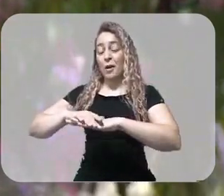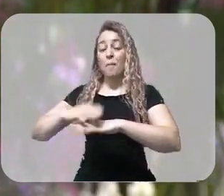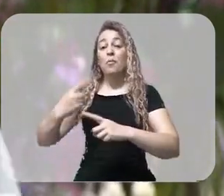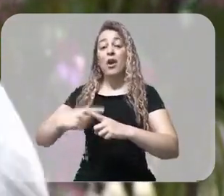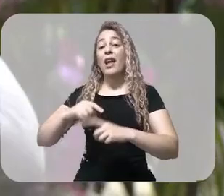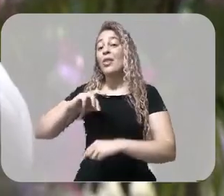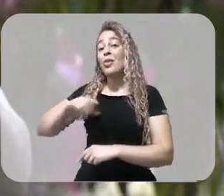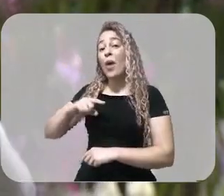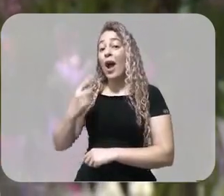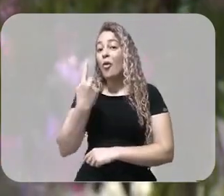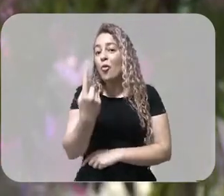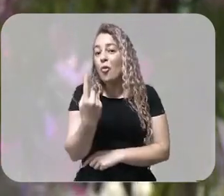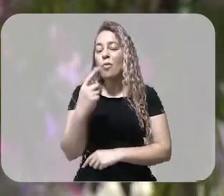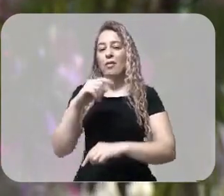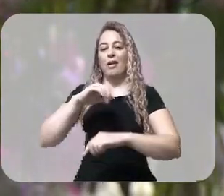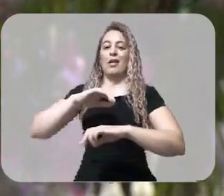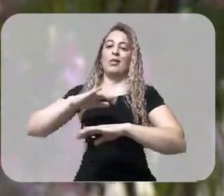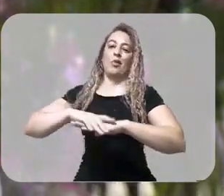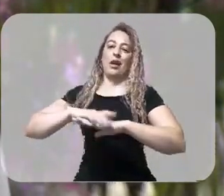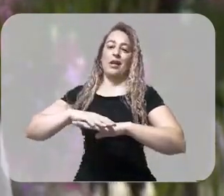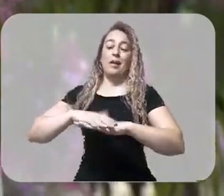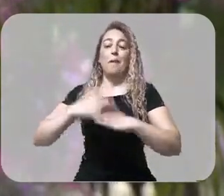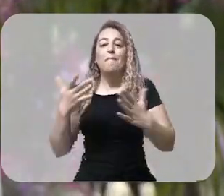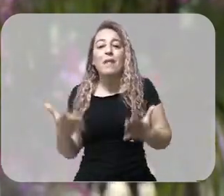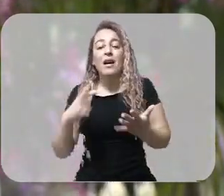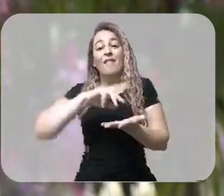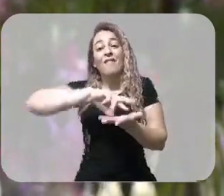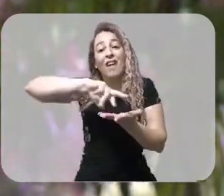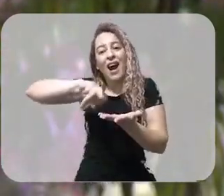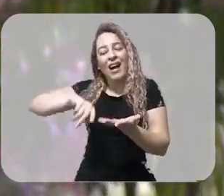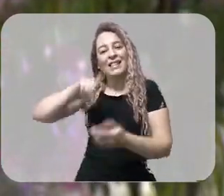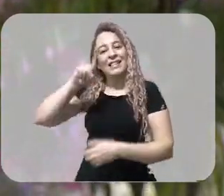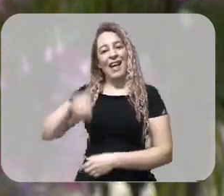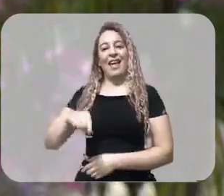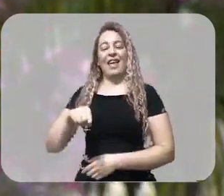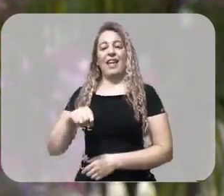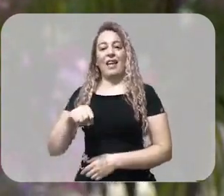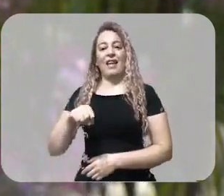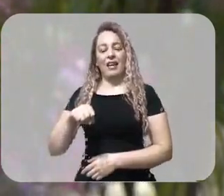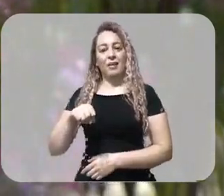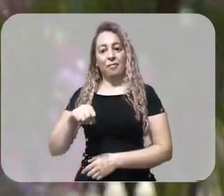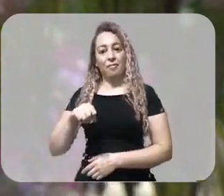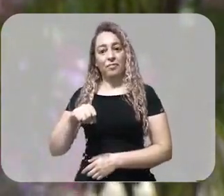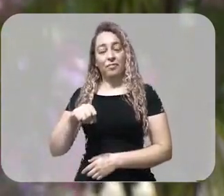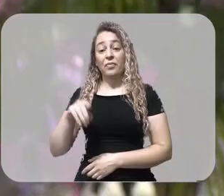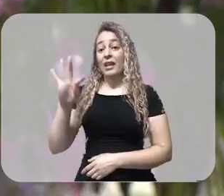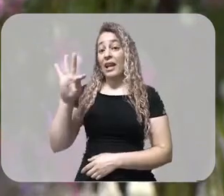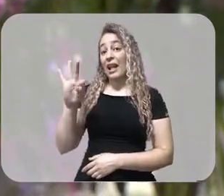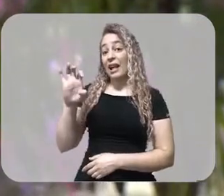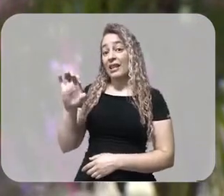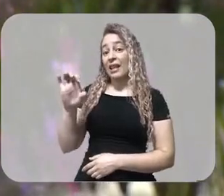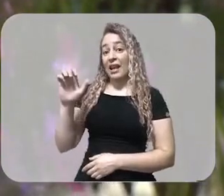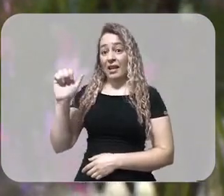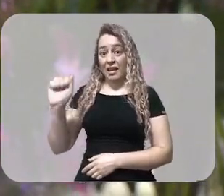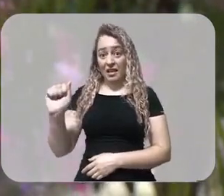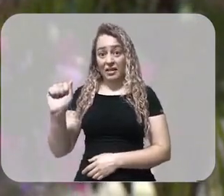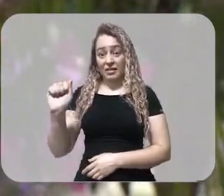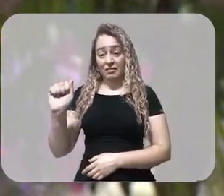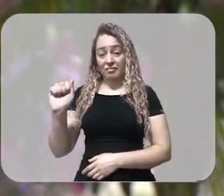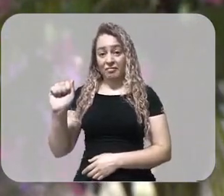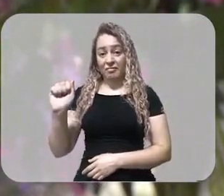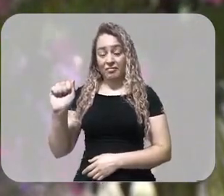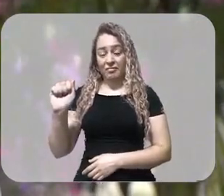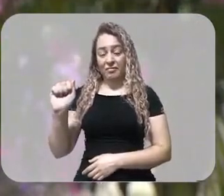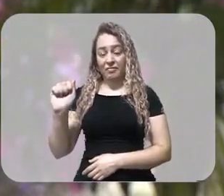uma, mas é um conjunto de doenças. Um espectro. Por isso, o nome correto é transtorno de espectro do